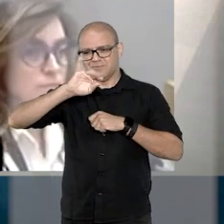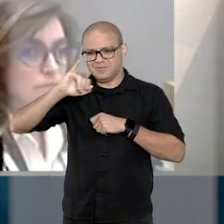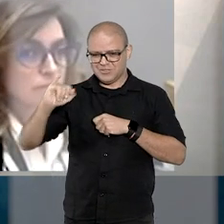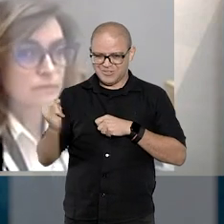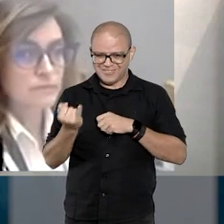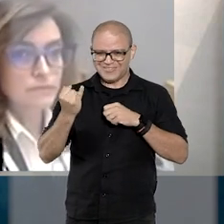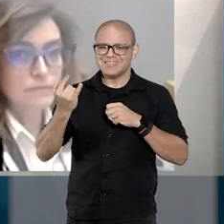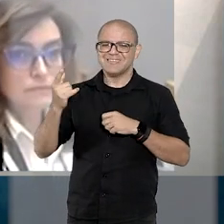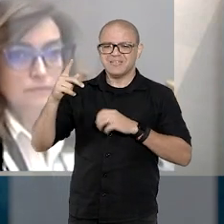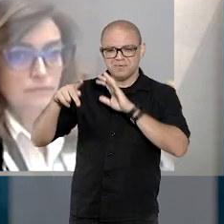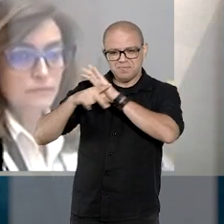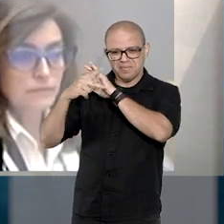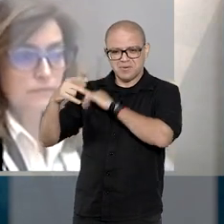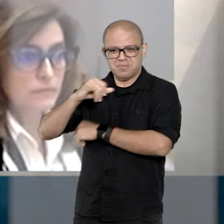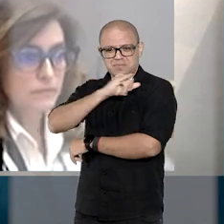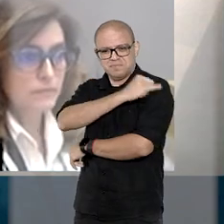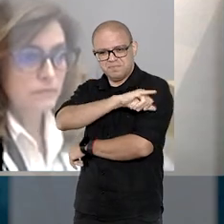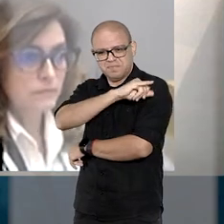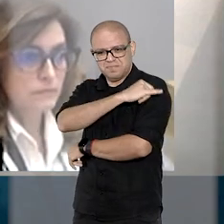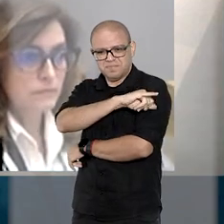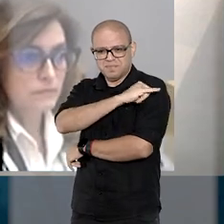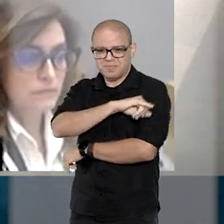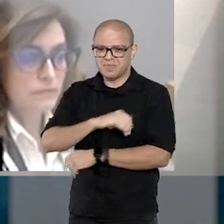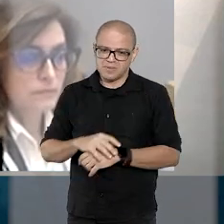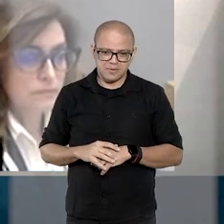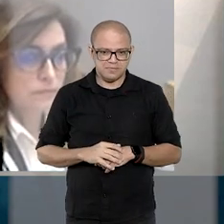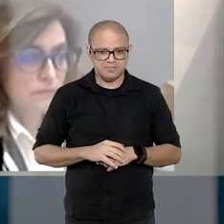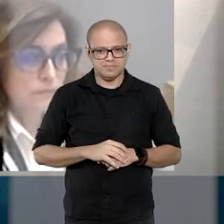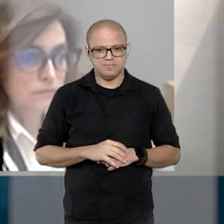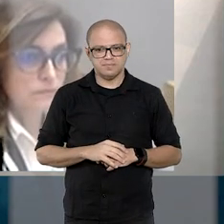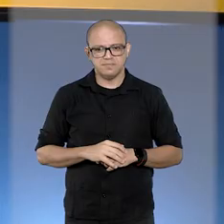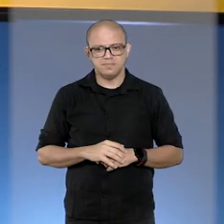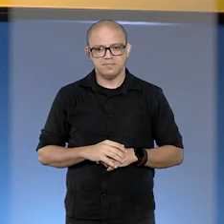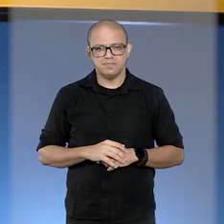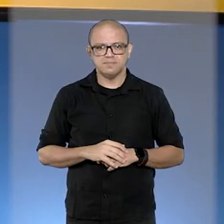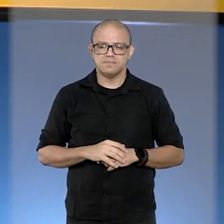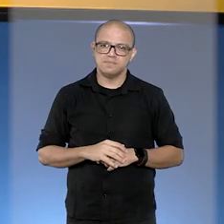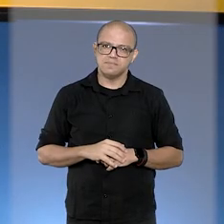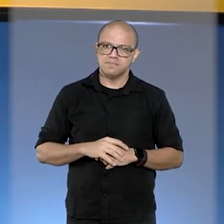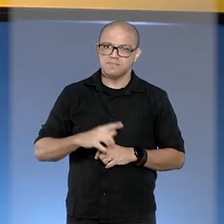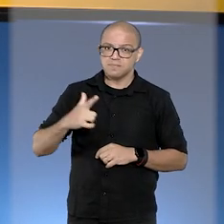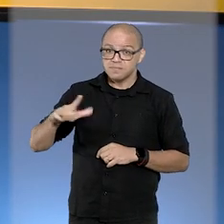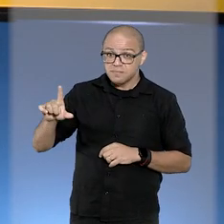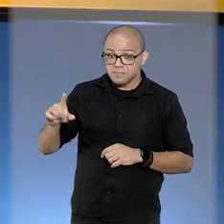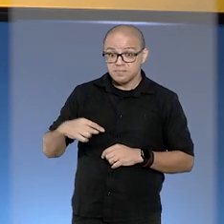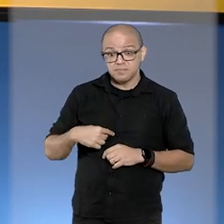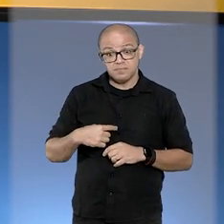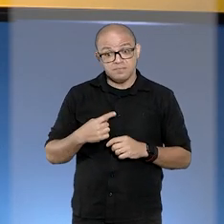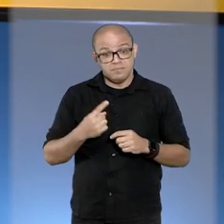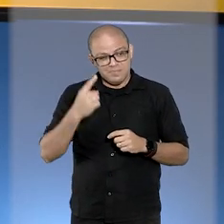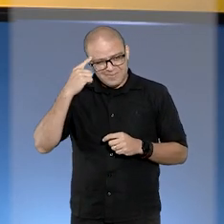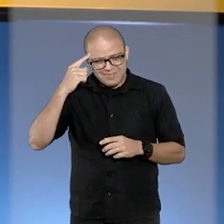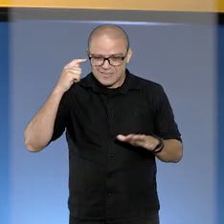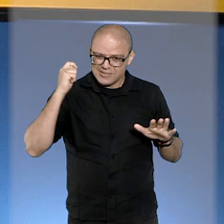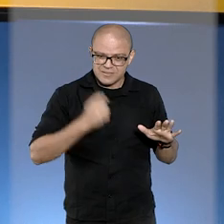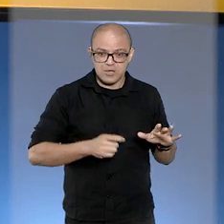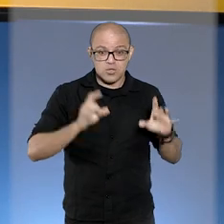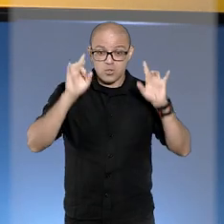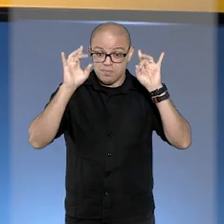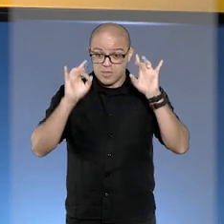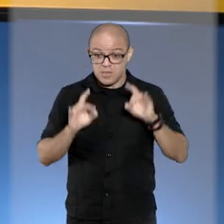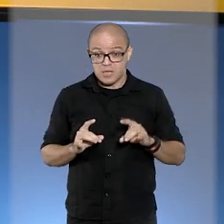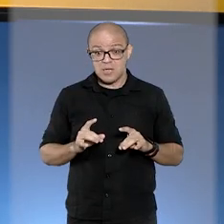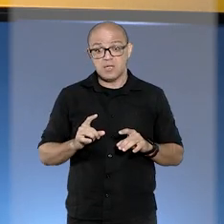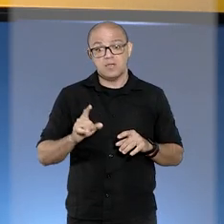Carioca para não admitir a remessa do recurso especial. A impossibilidade de execução automática da